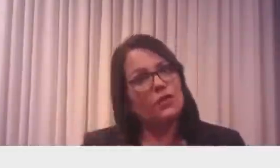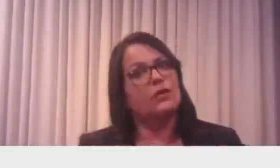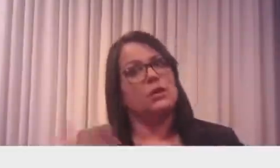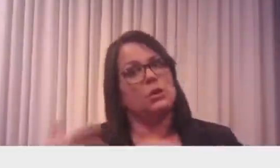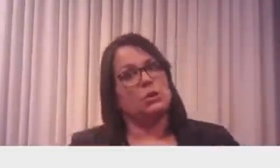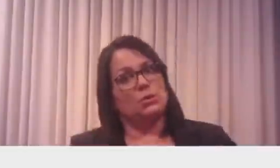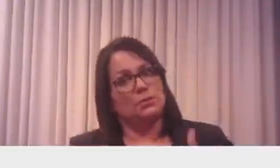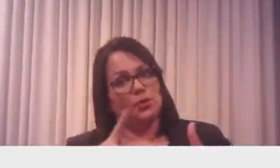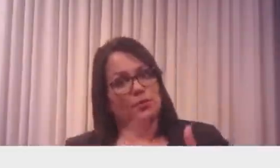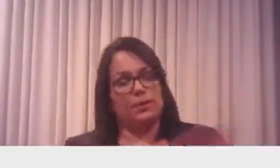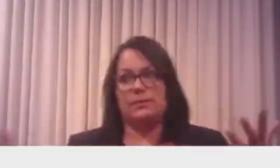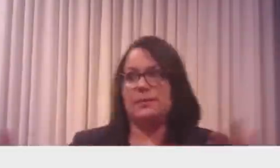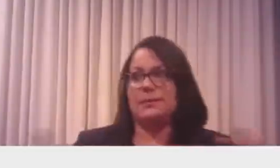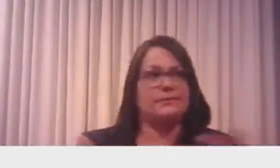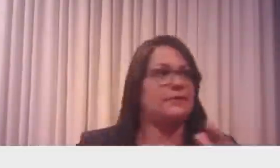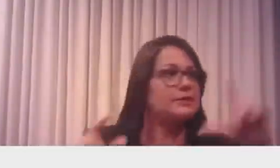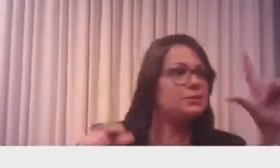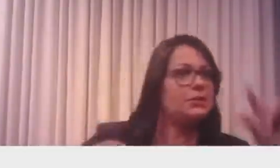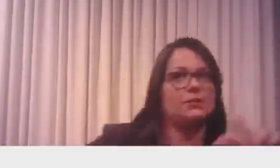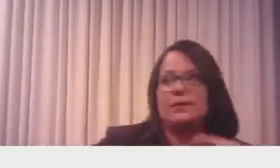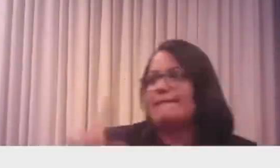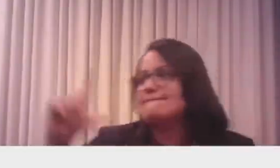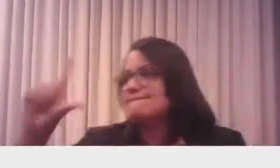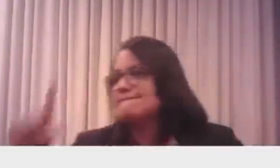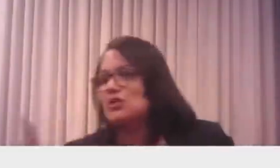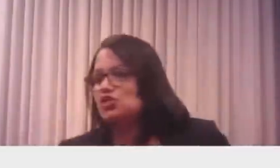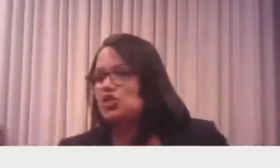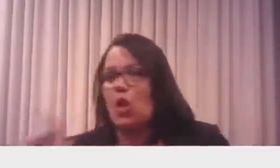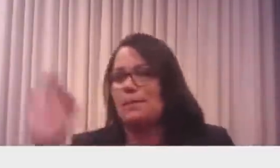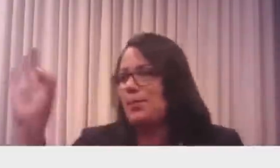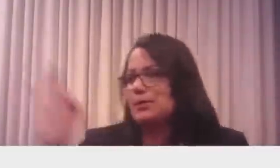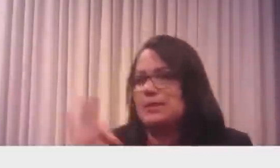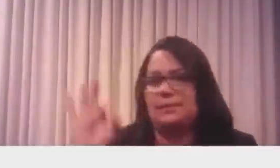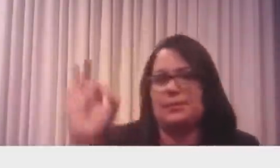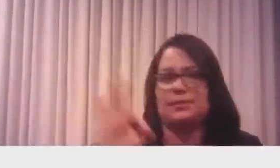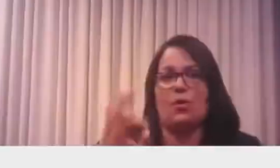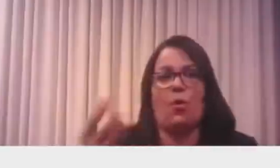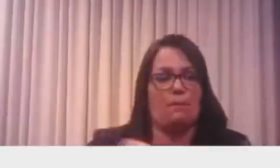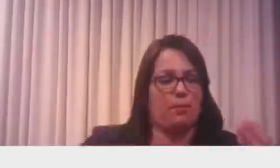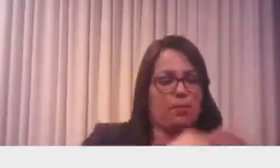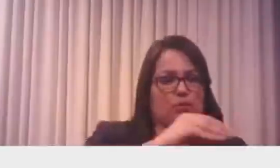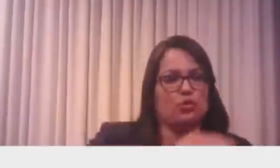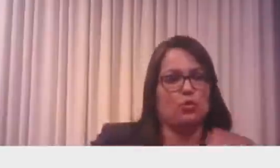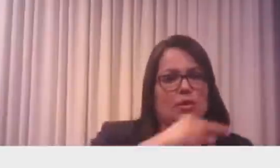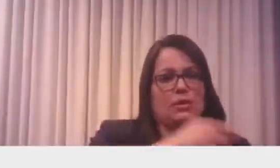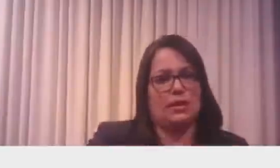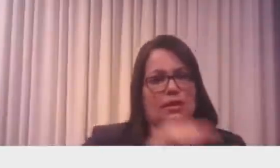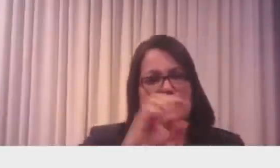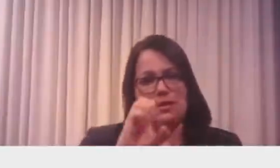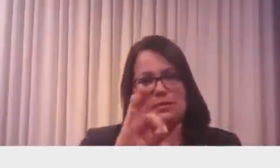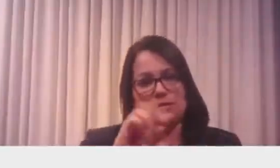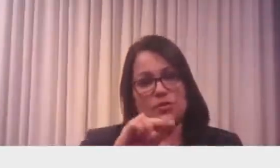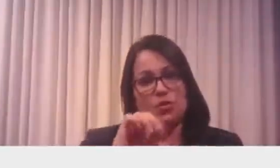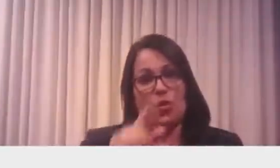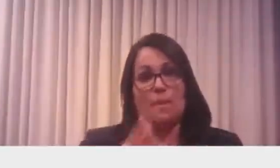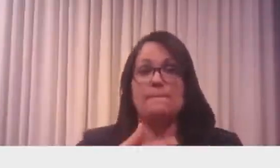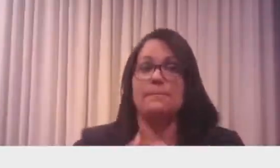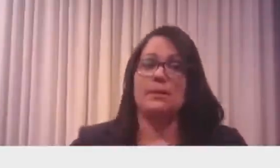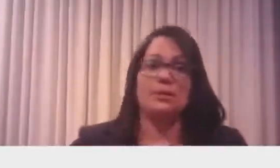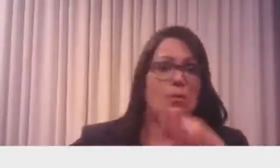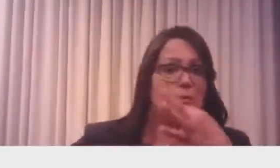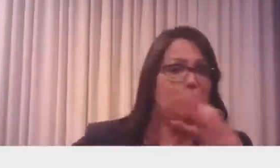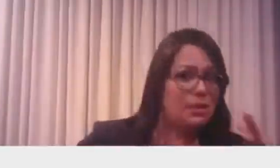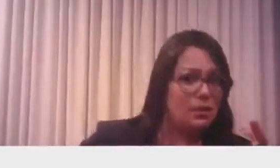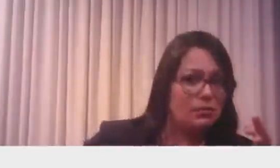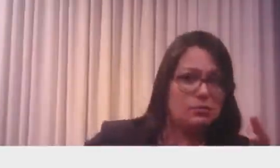pra gente diminuir o percentual de mistura do etanol na gasolina. A minha opinião é uma coisa, mas o que